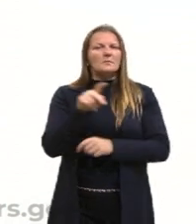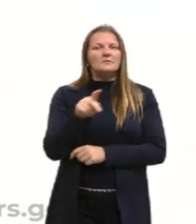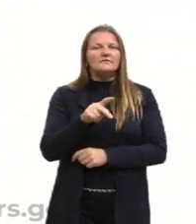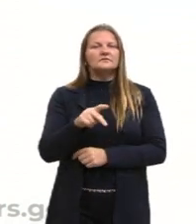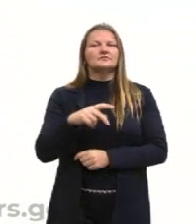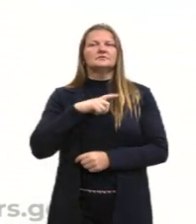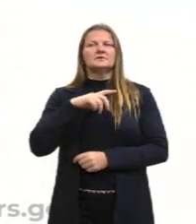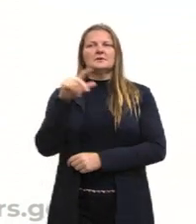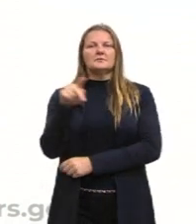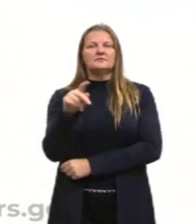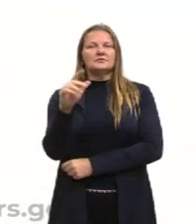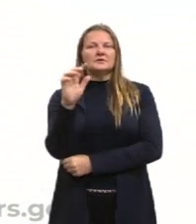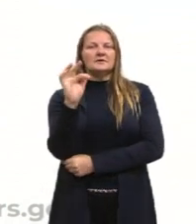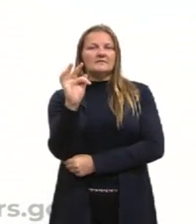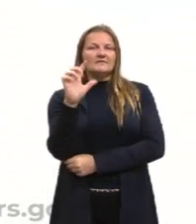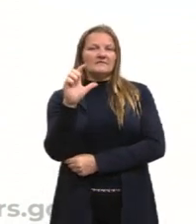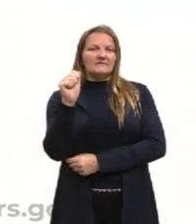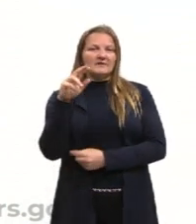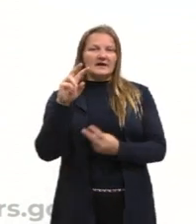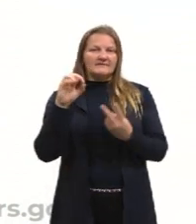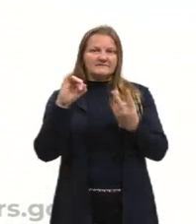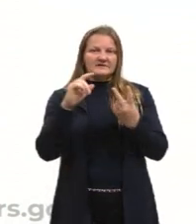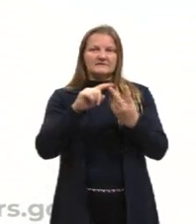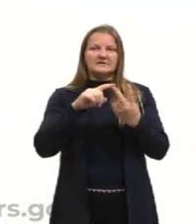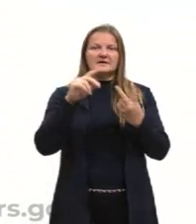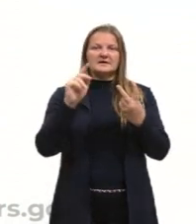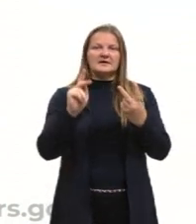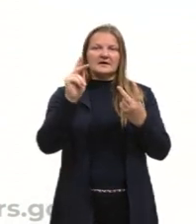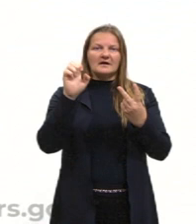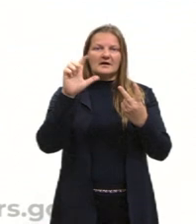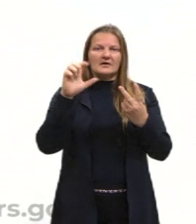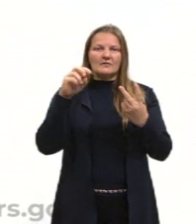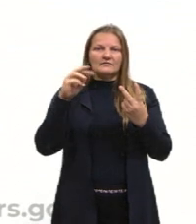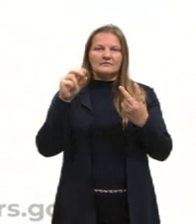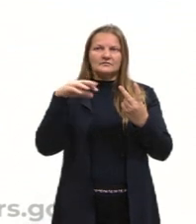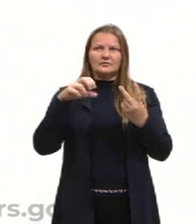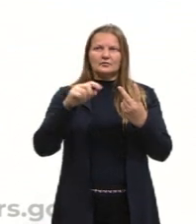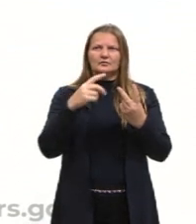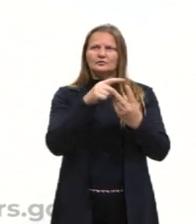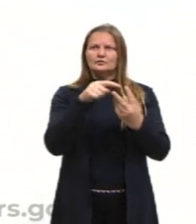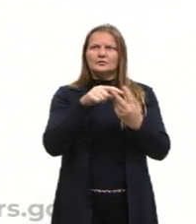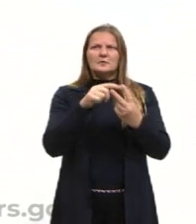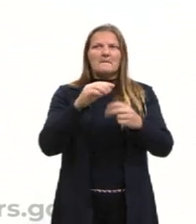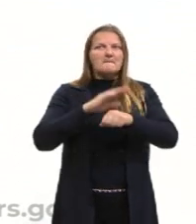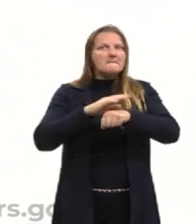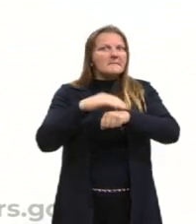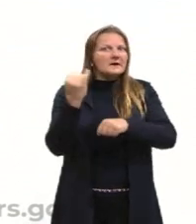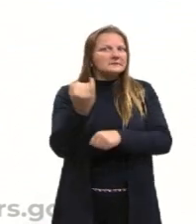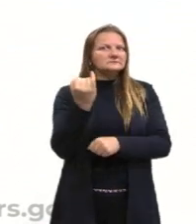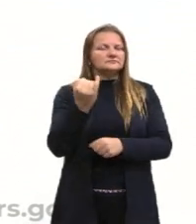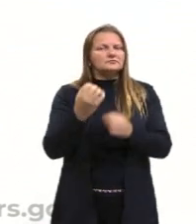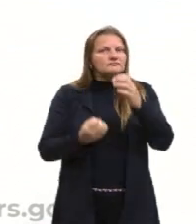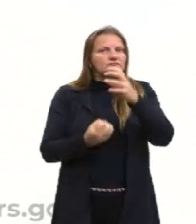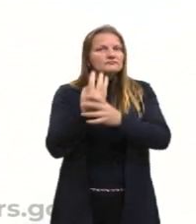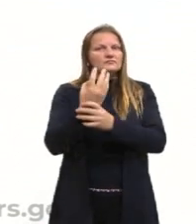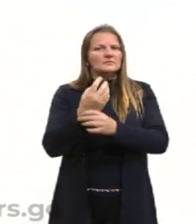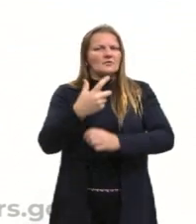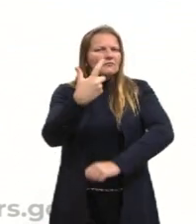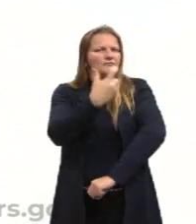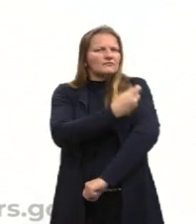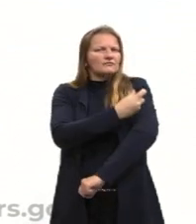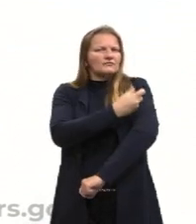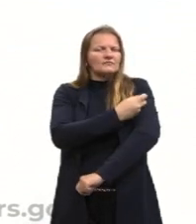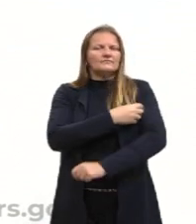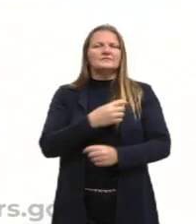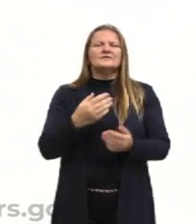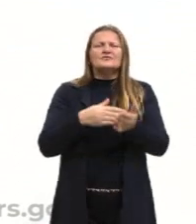Flávia e o Kelvinson, o Kelvinson Viana da Unila, como os dois principais ganhos, entre outros. Todas as